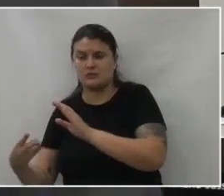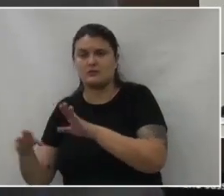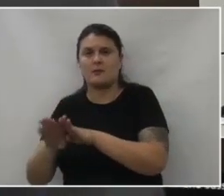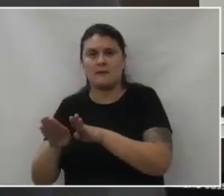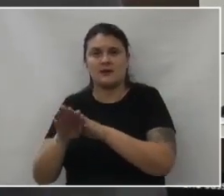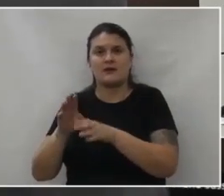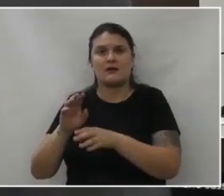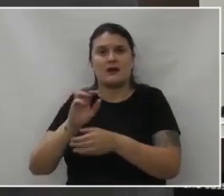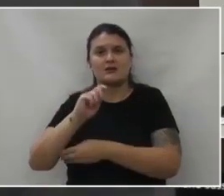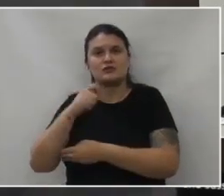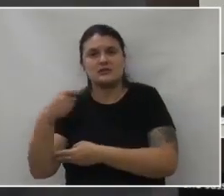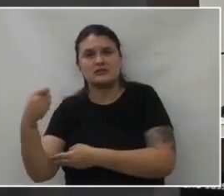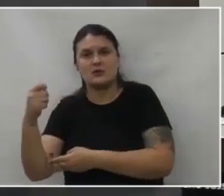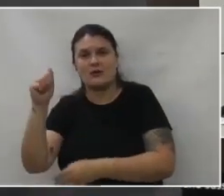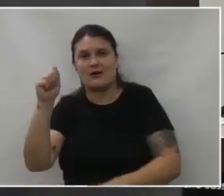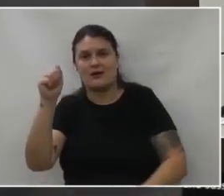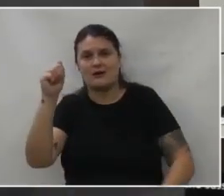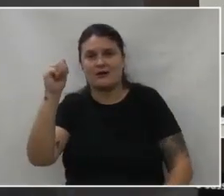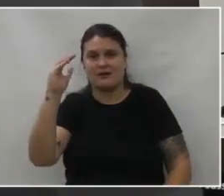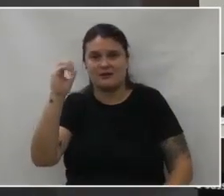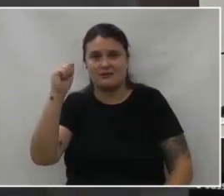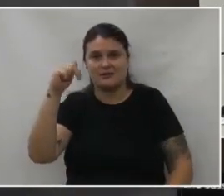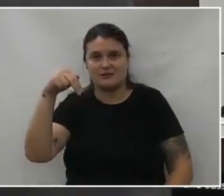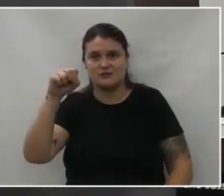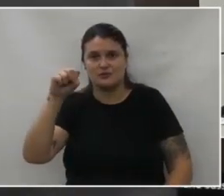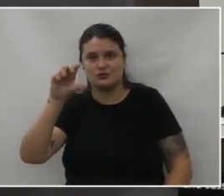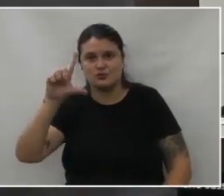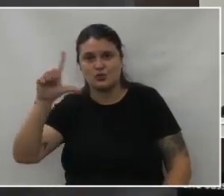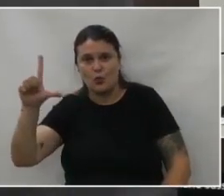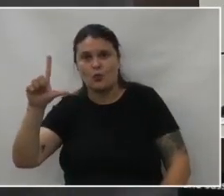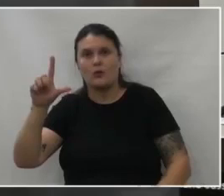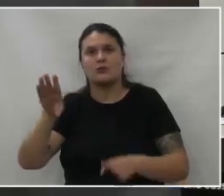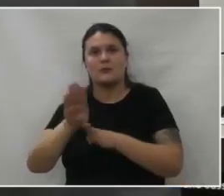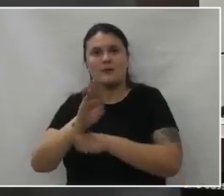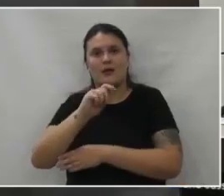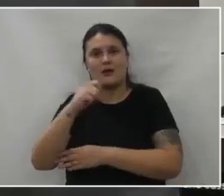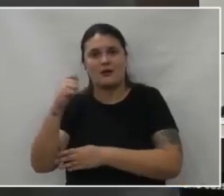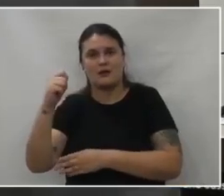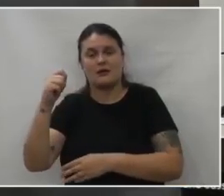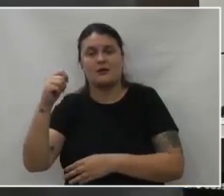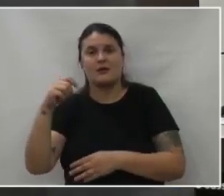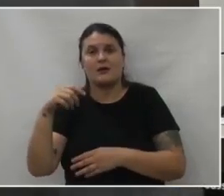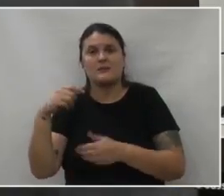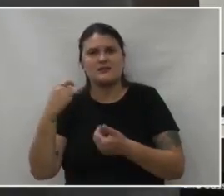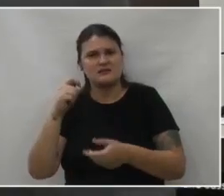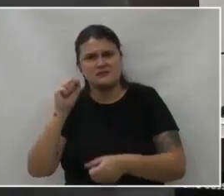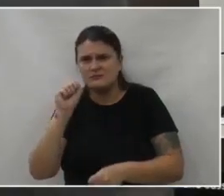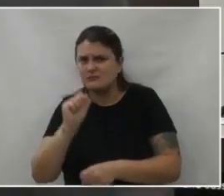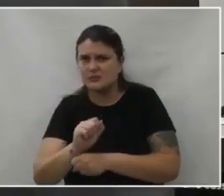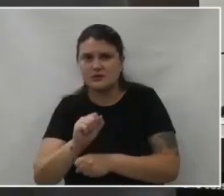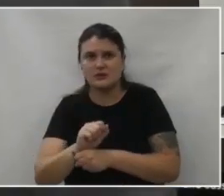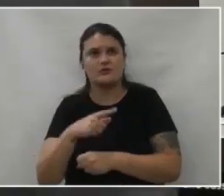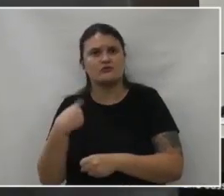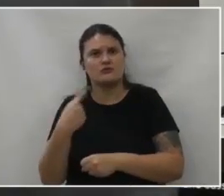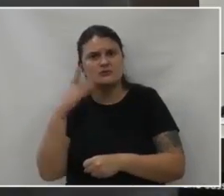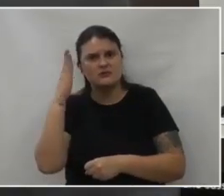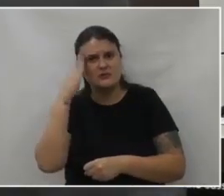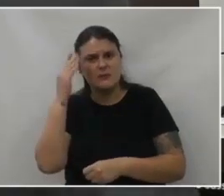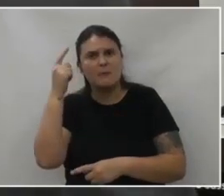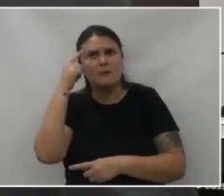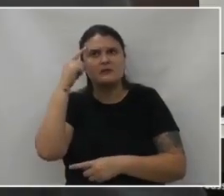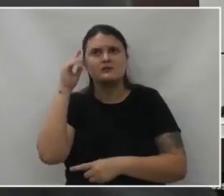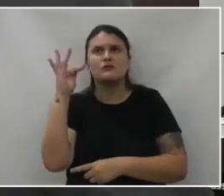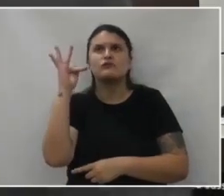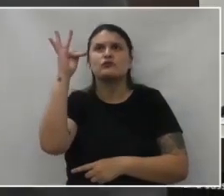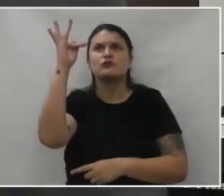Cansul, e solicitando a Ansulpar, que se unam para dar um basta nisso. Nós sabemos que existe aí uma perspectiva